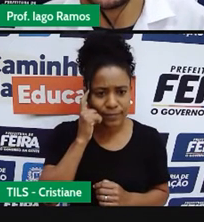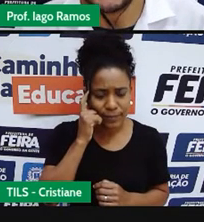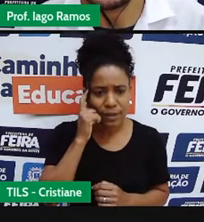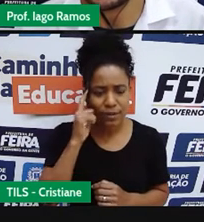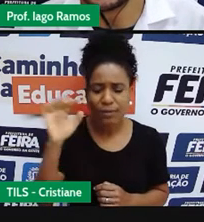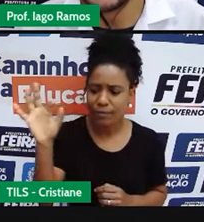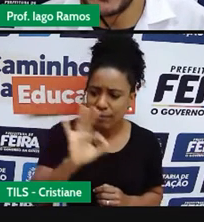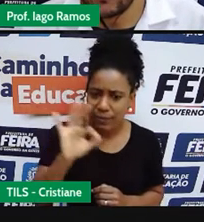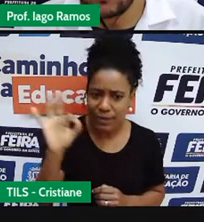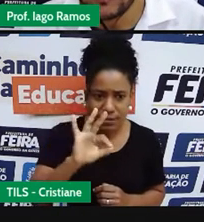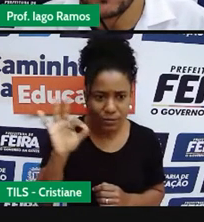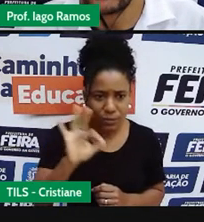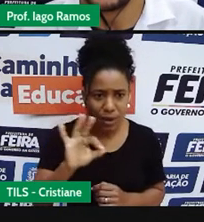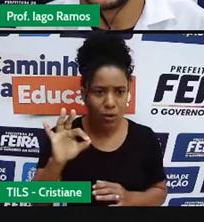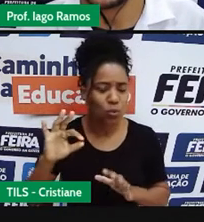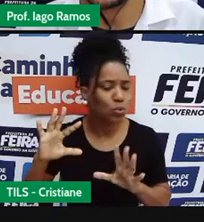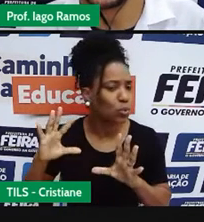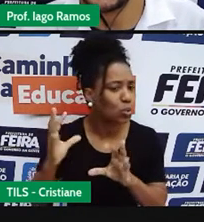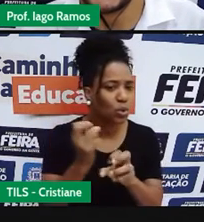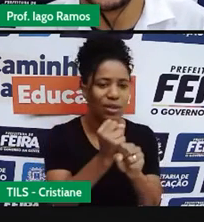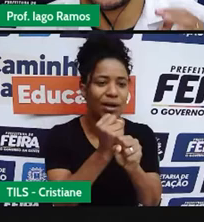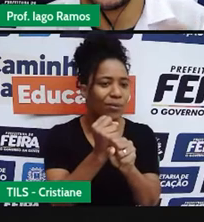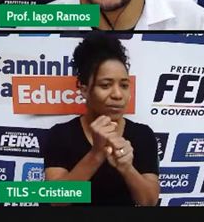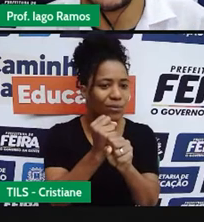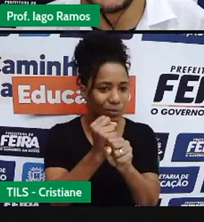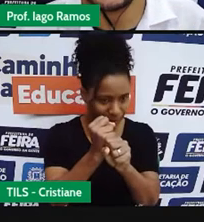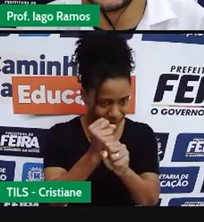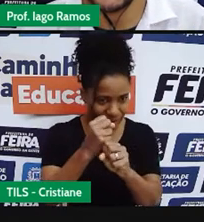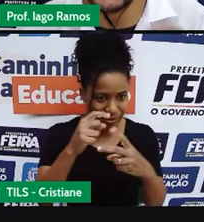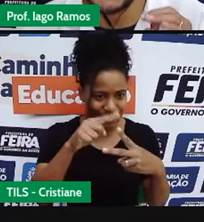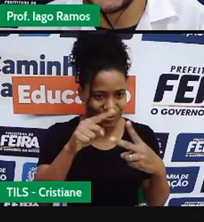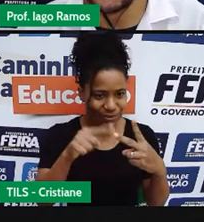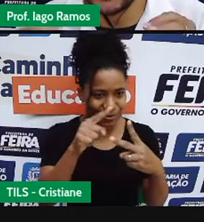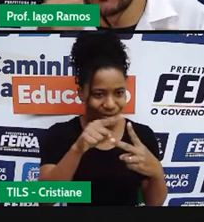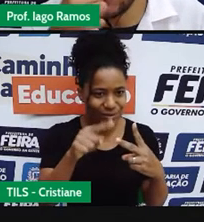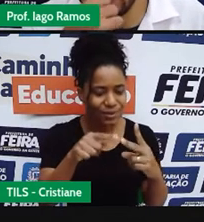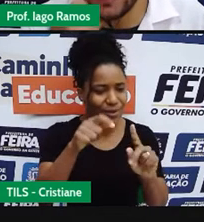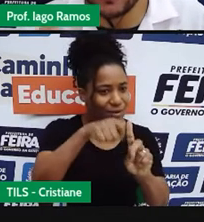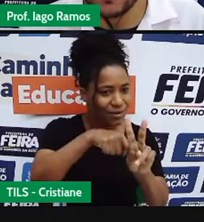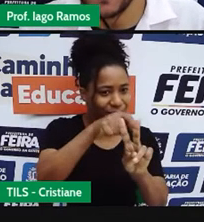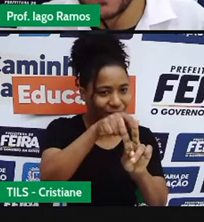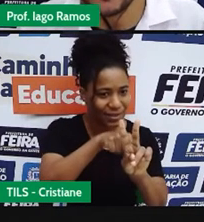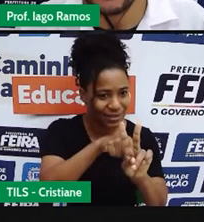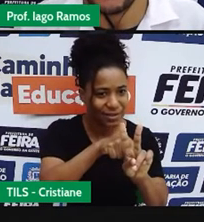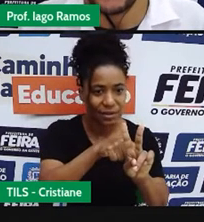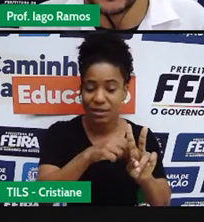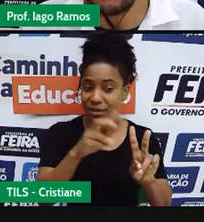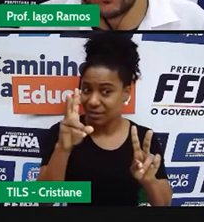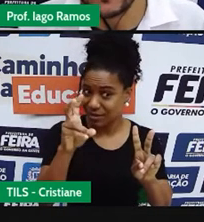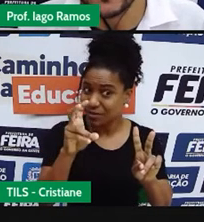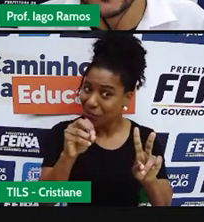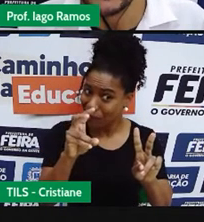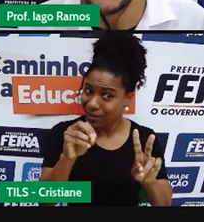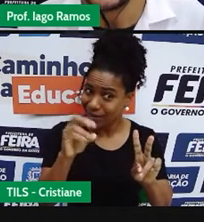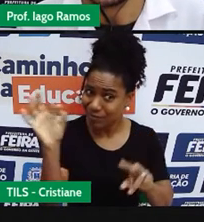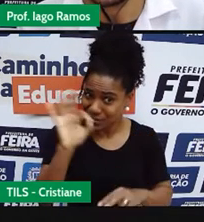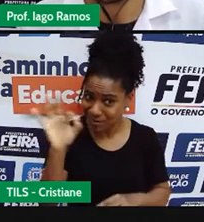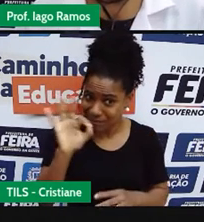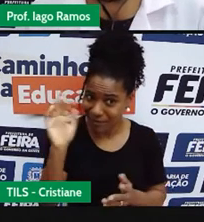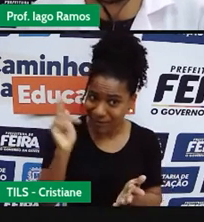percentual total do reajuste nos dois meses foi de 50%? Bom,